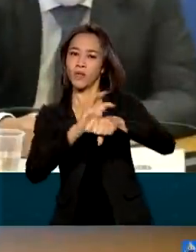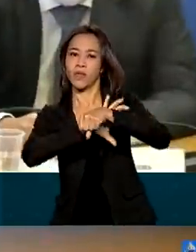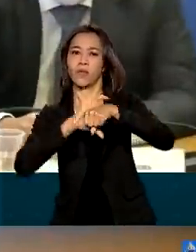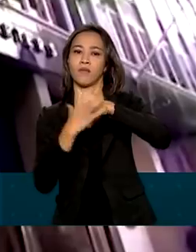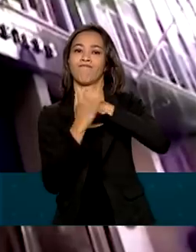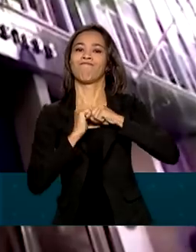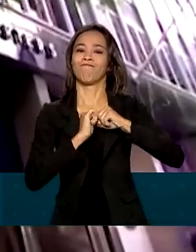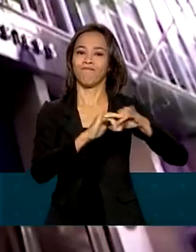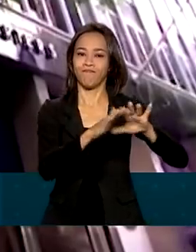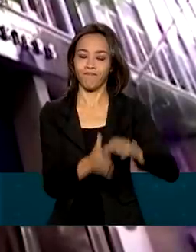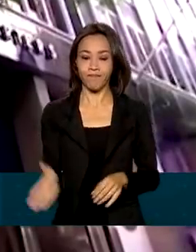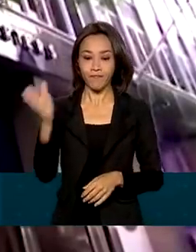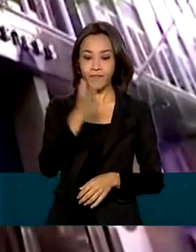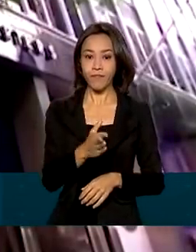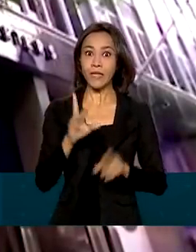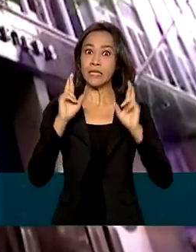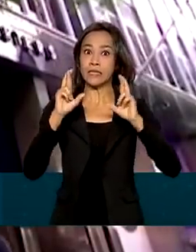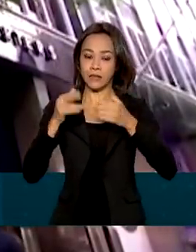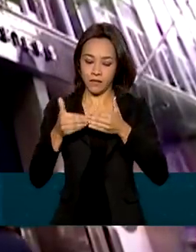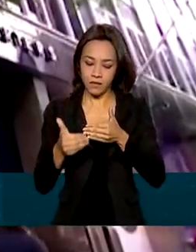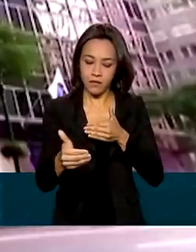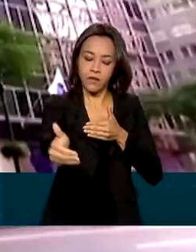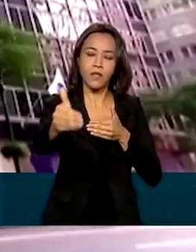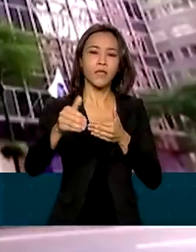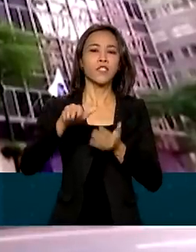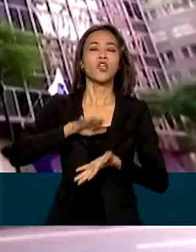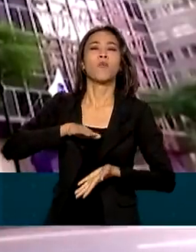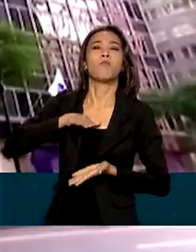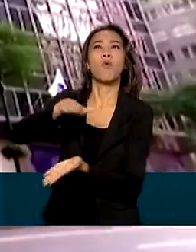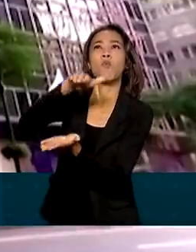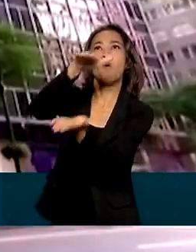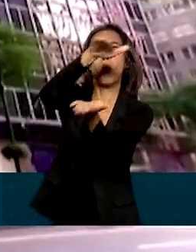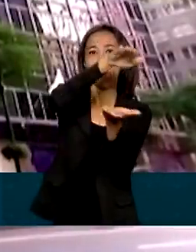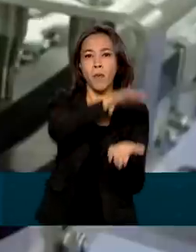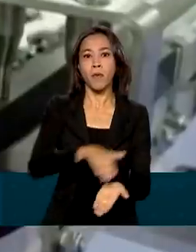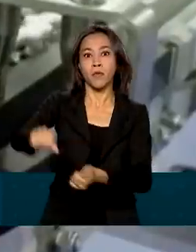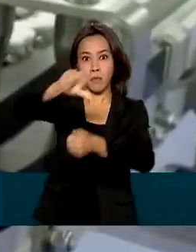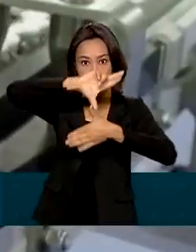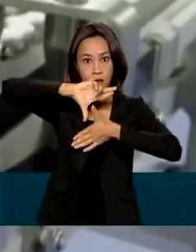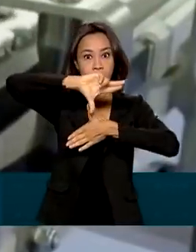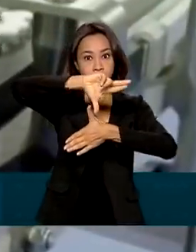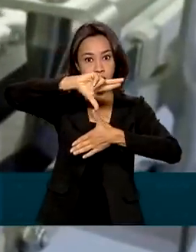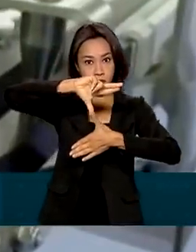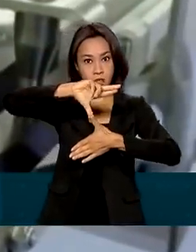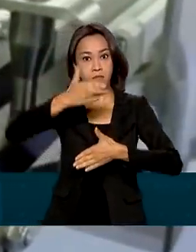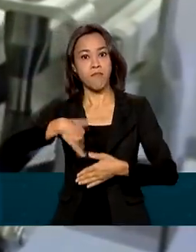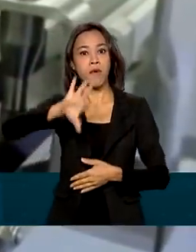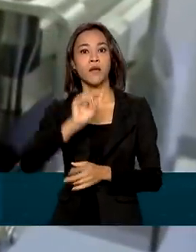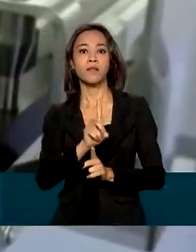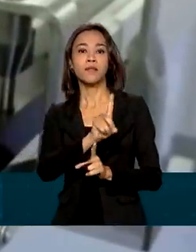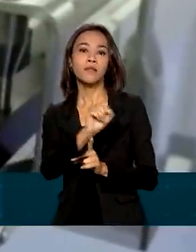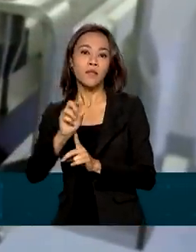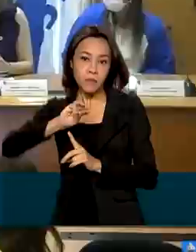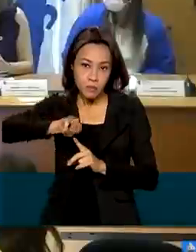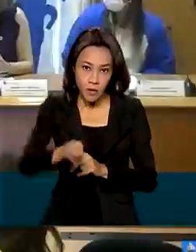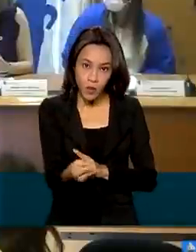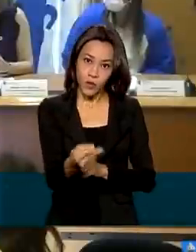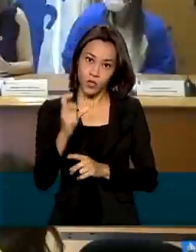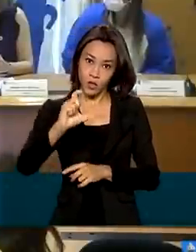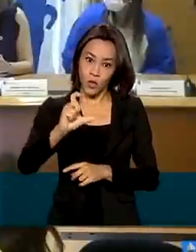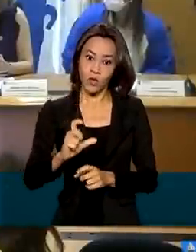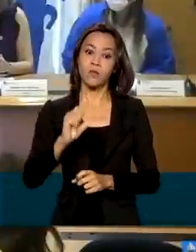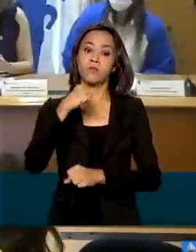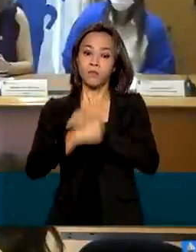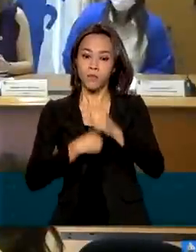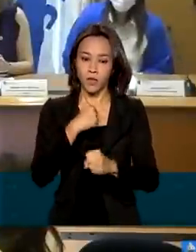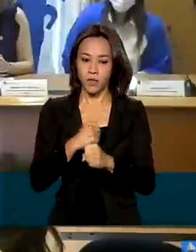-19. A expectativa é que sejam distribuídas na América Latina mais de 100 milhões de doses por ano. Estamos